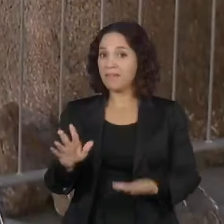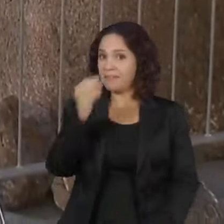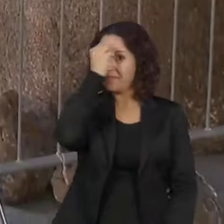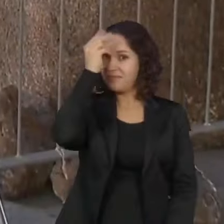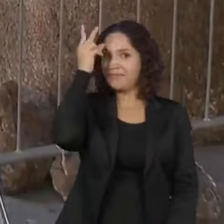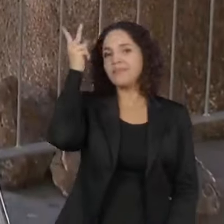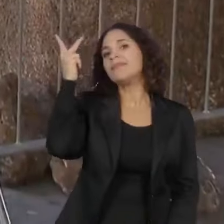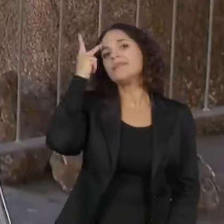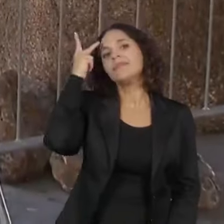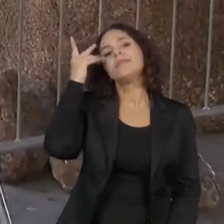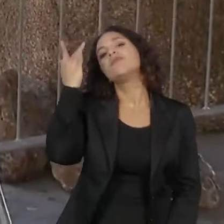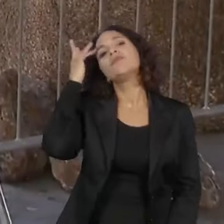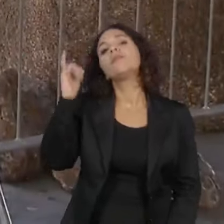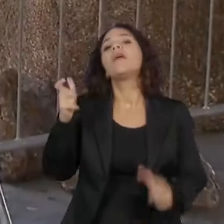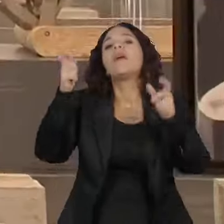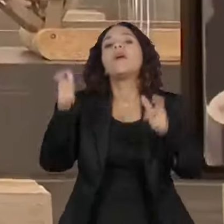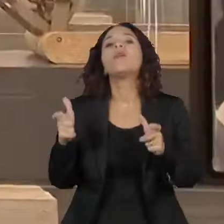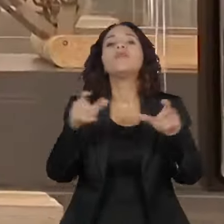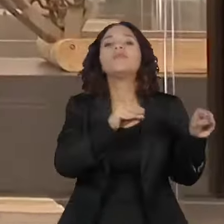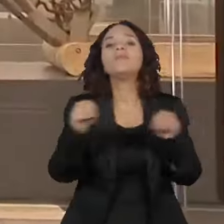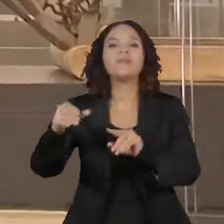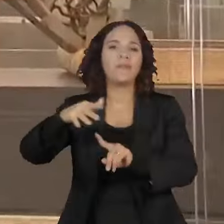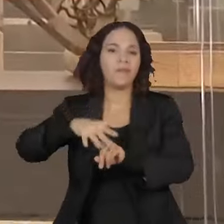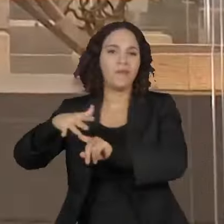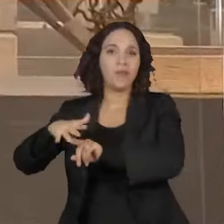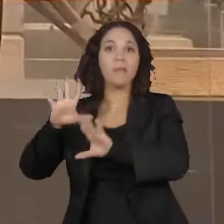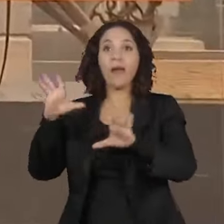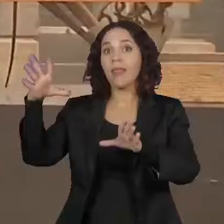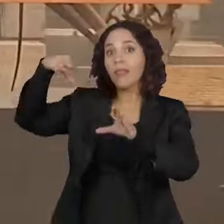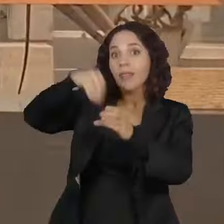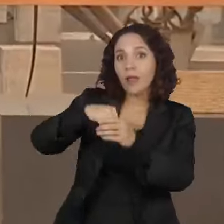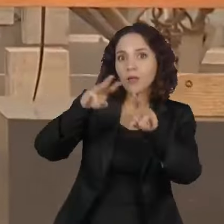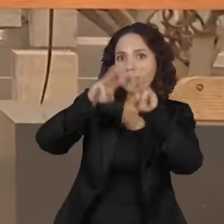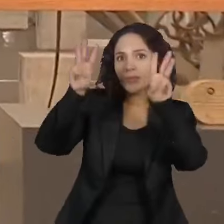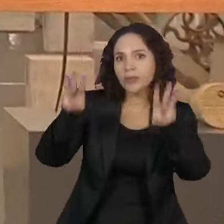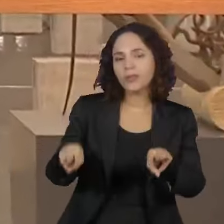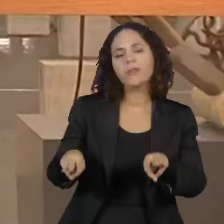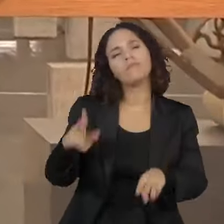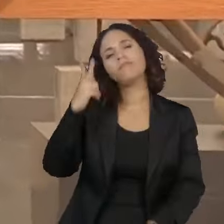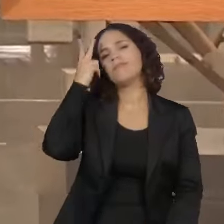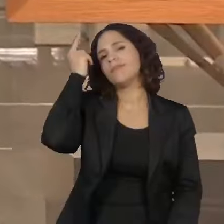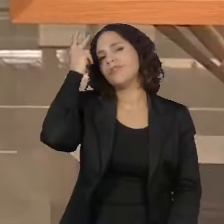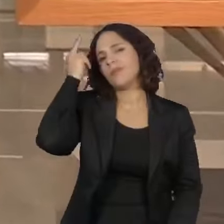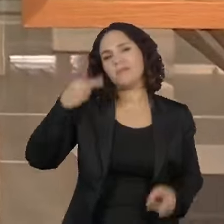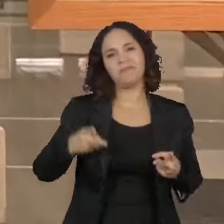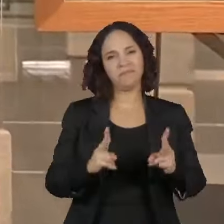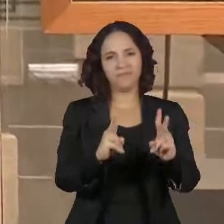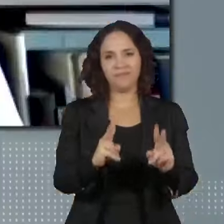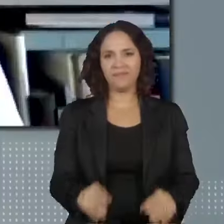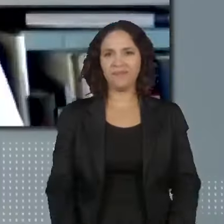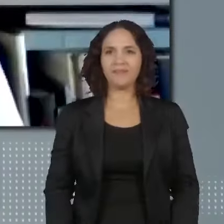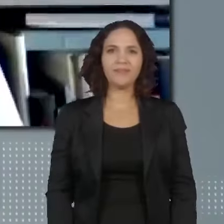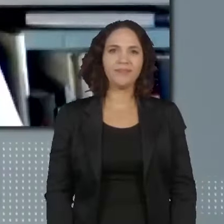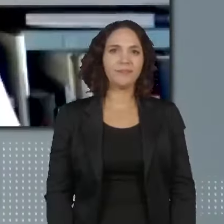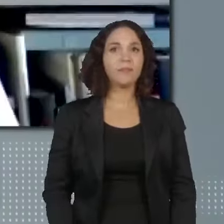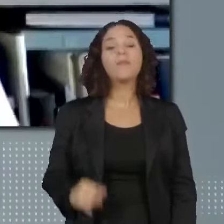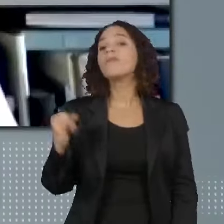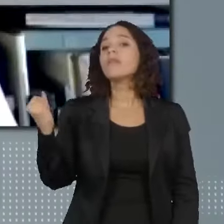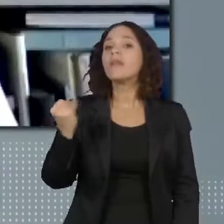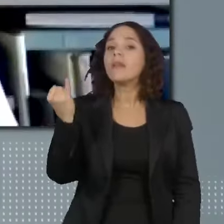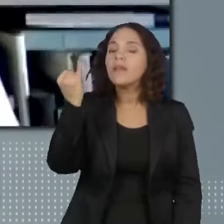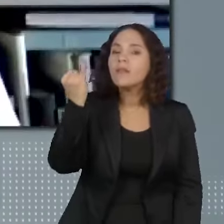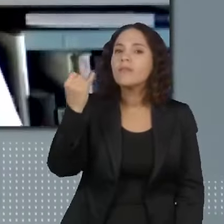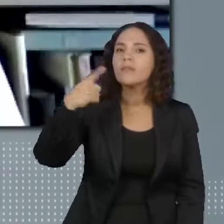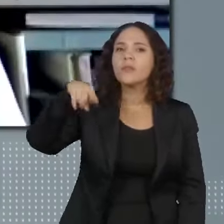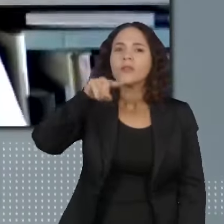Paulo ainda não definiu o novo endereço. Já as atividades internas do museu continuam normalmente. Acho que é importante a gente olhar para